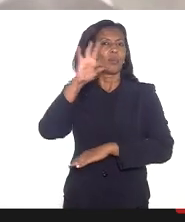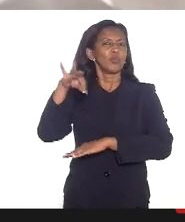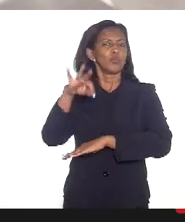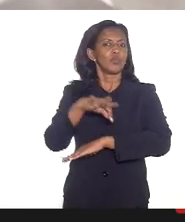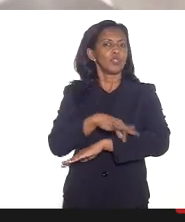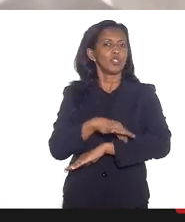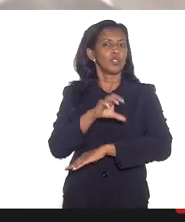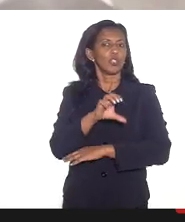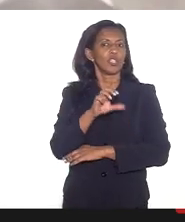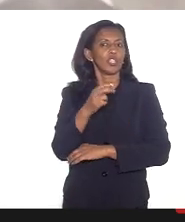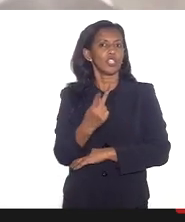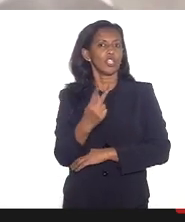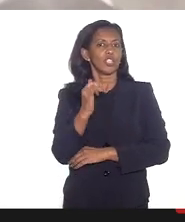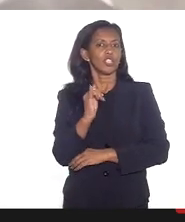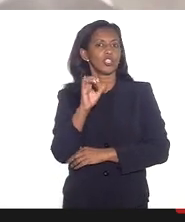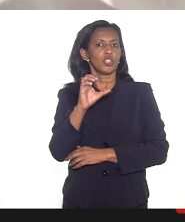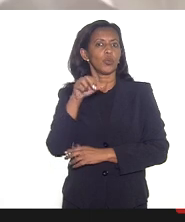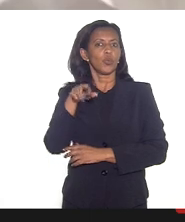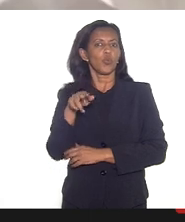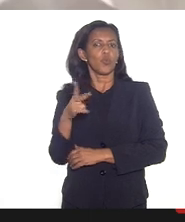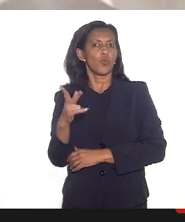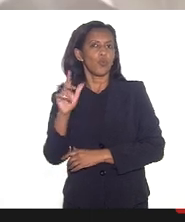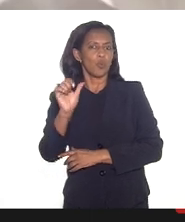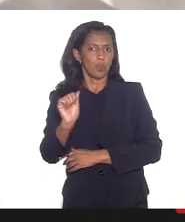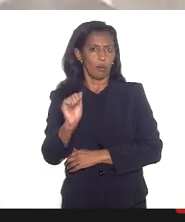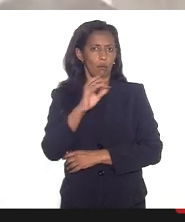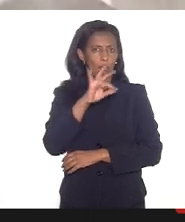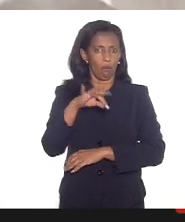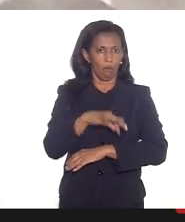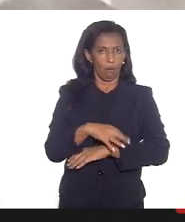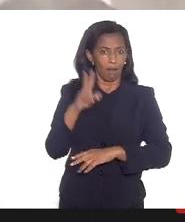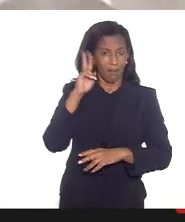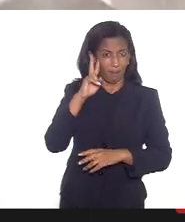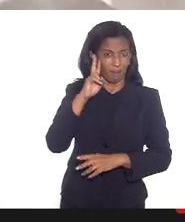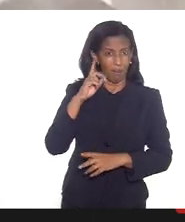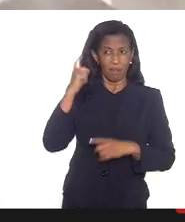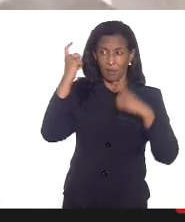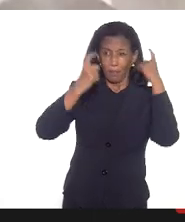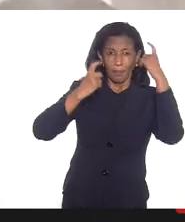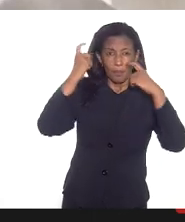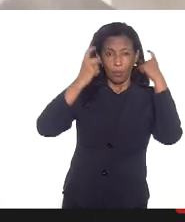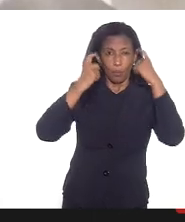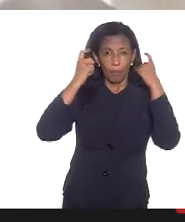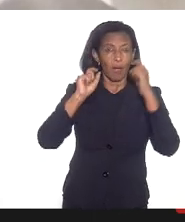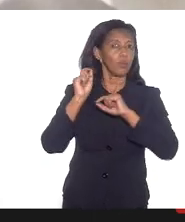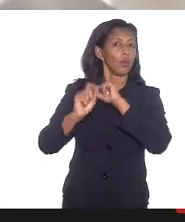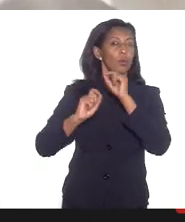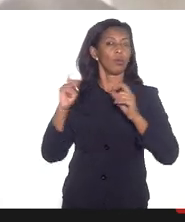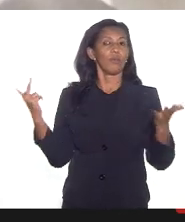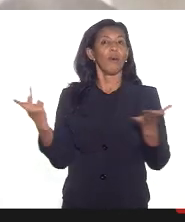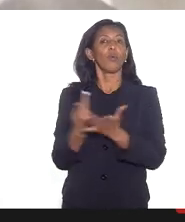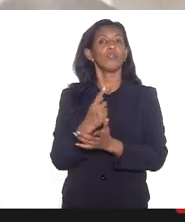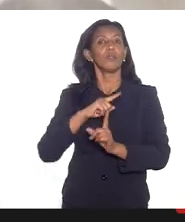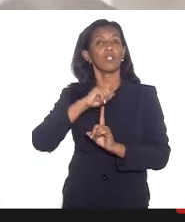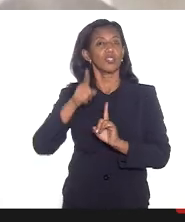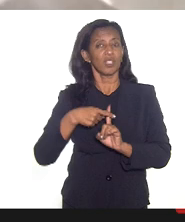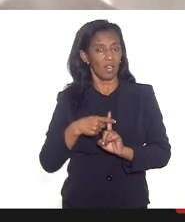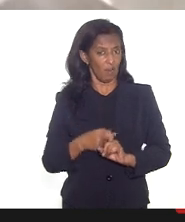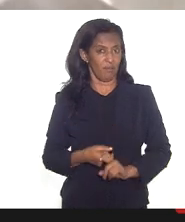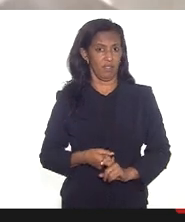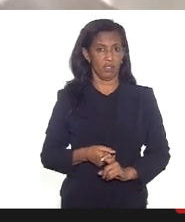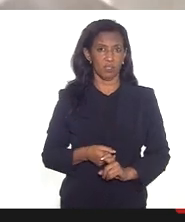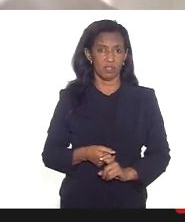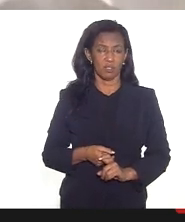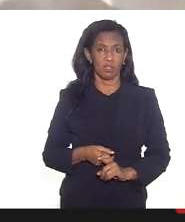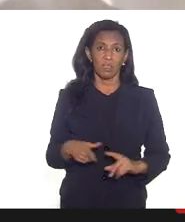que nós nos preocupávamos aqui né exatamente com o que aconteceria com as nossas grades e